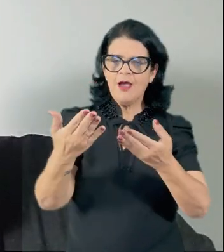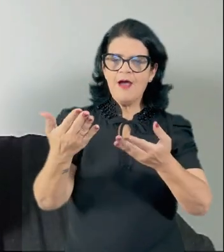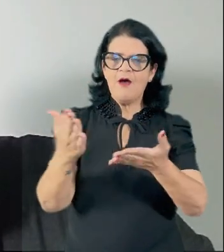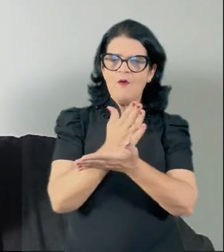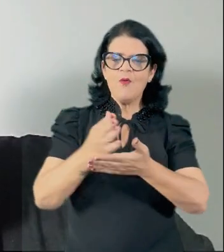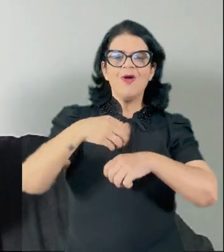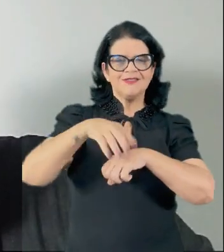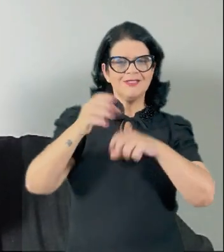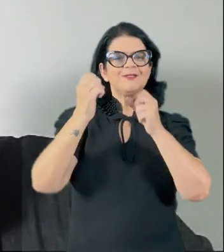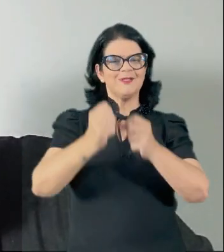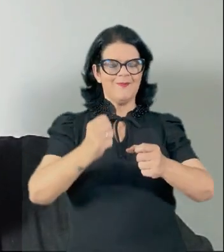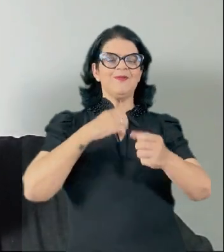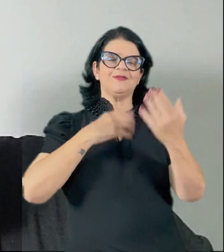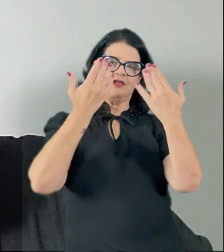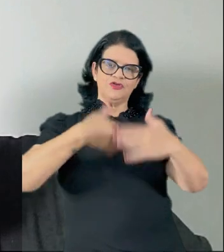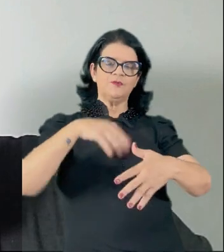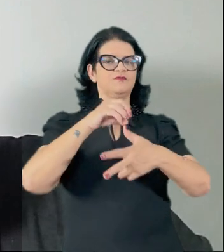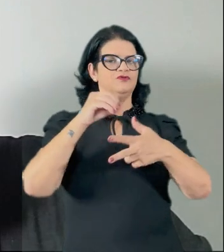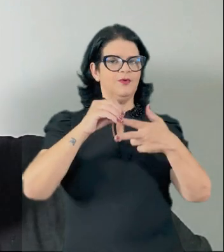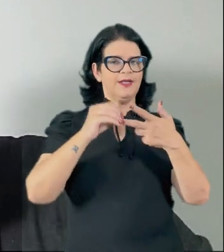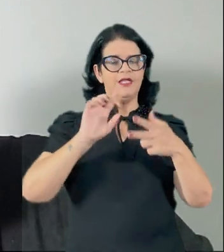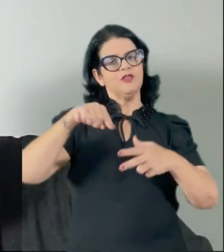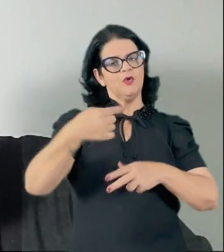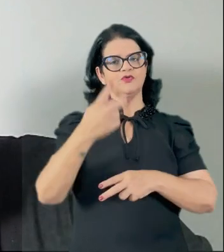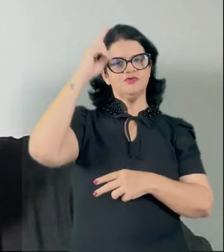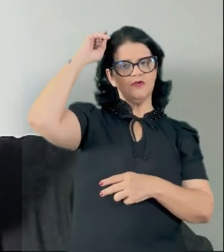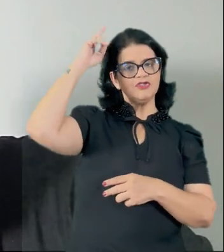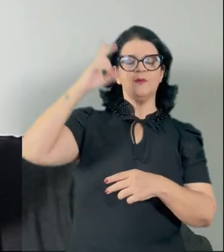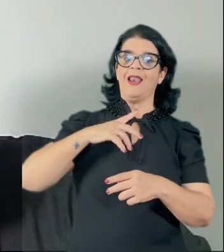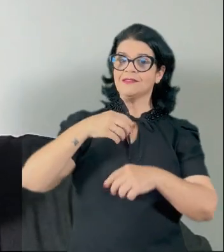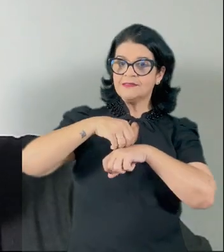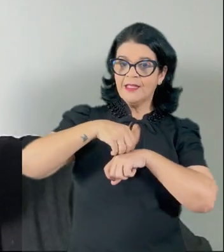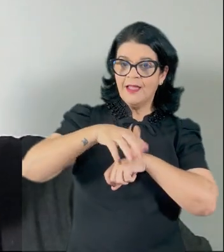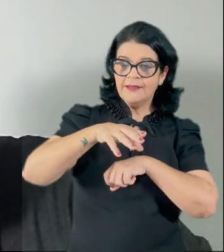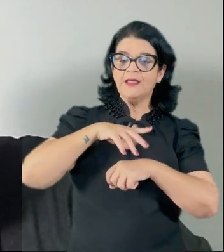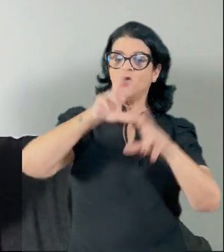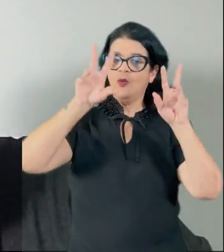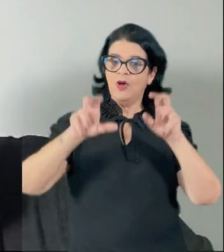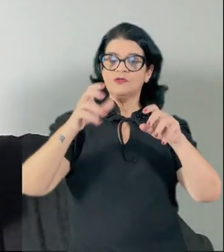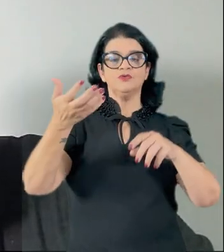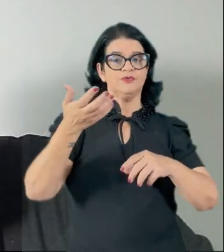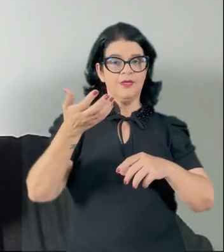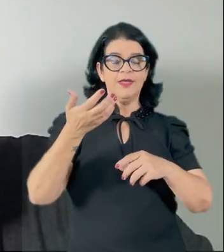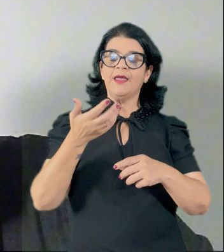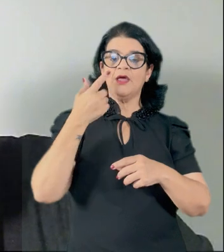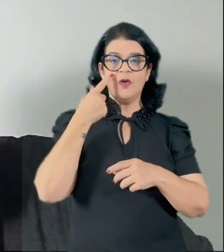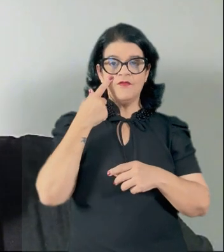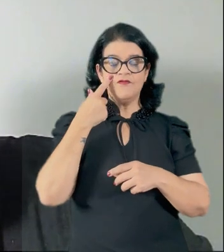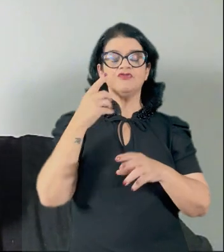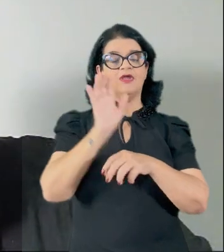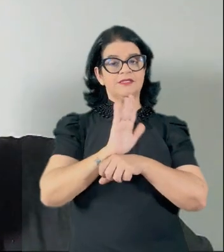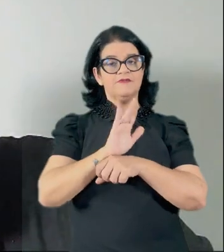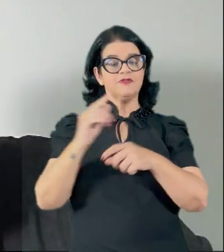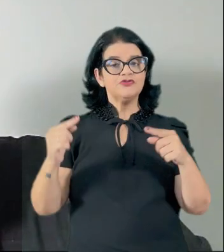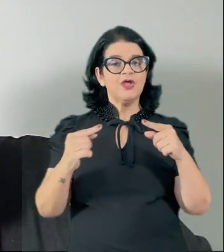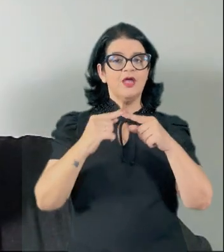e hoje eu trago aqui algumas dicas do que pode cair nas provas do Enem e de outros vestibulares. A dica, o assunto que